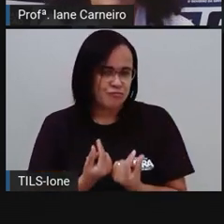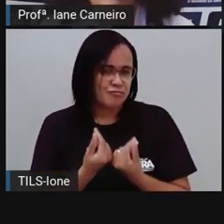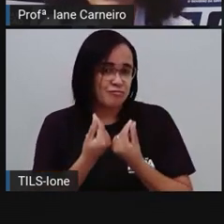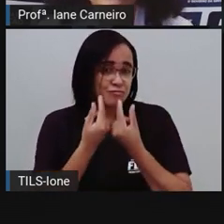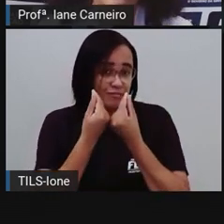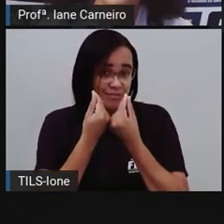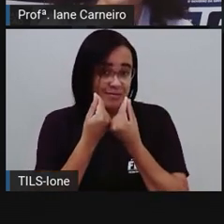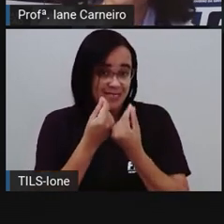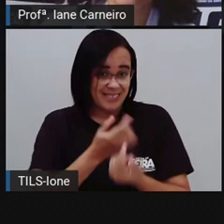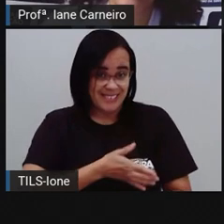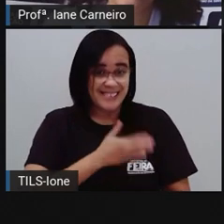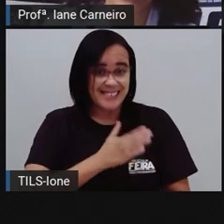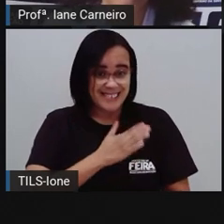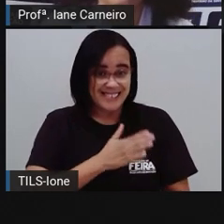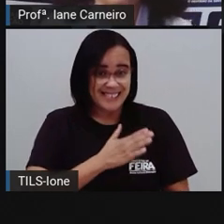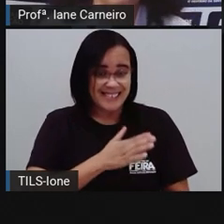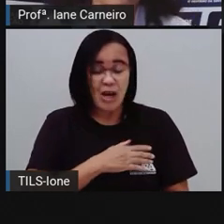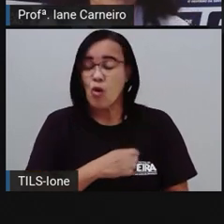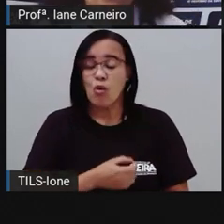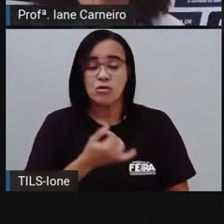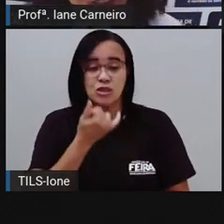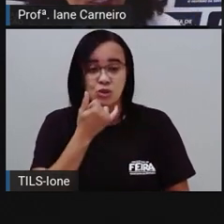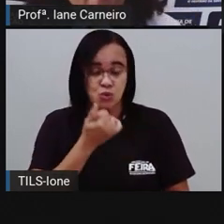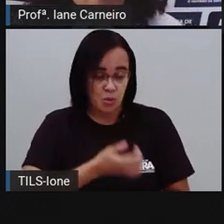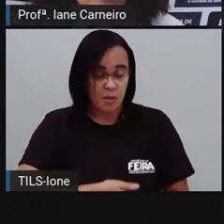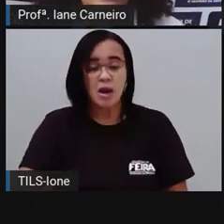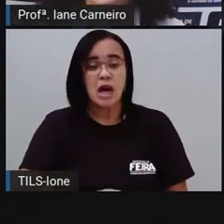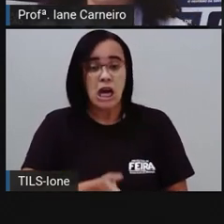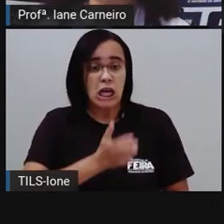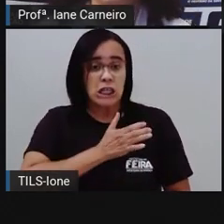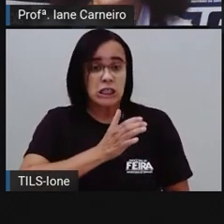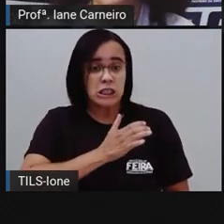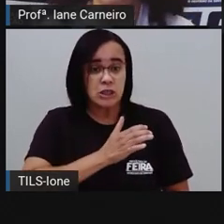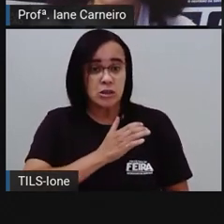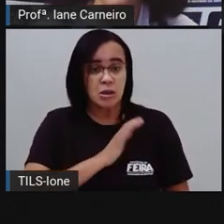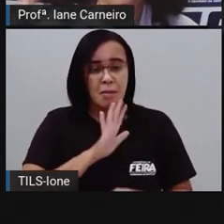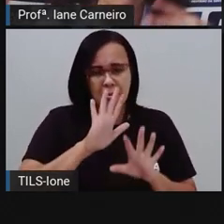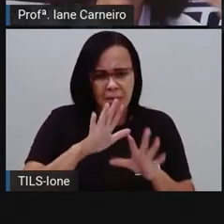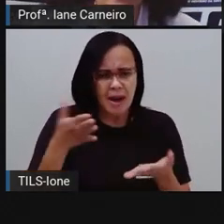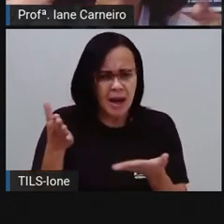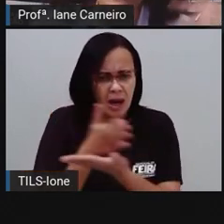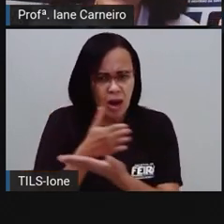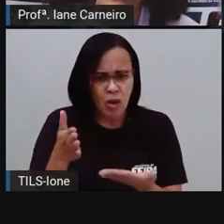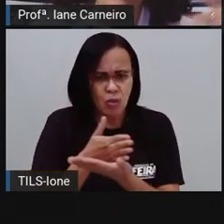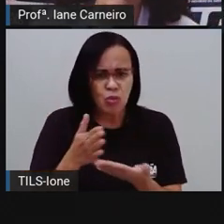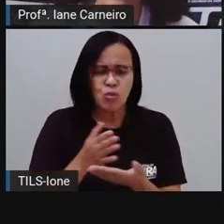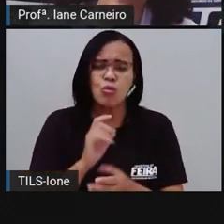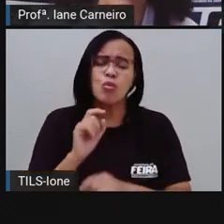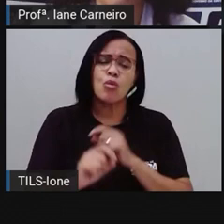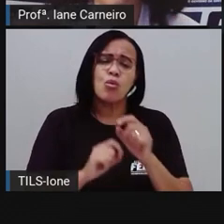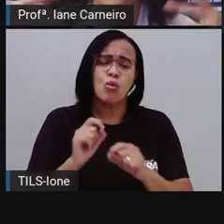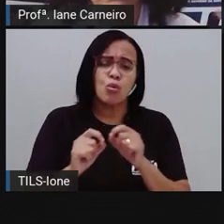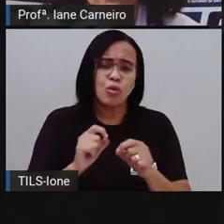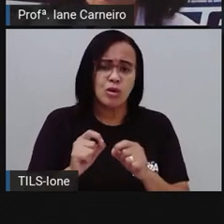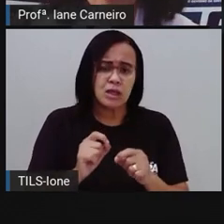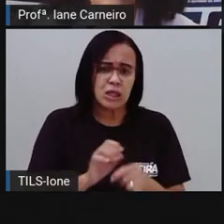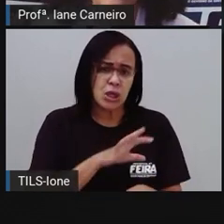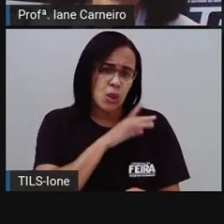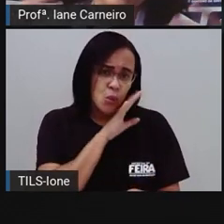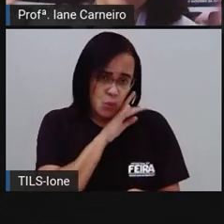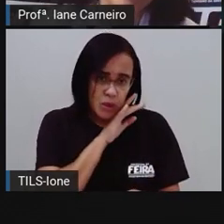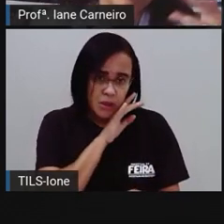tem outras culturas que o verde é visto como algo ruim, né? Então, é pra gente ver como, dependendo do lugar onde nós